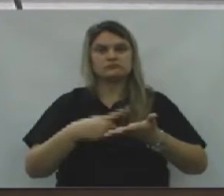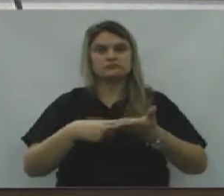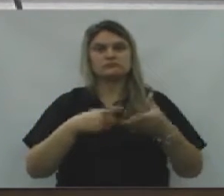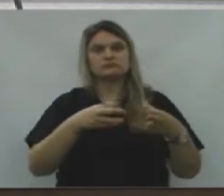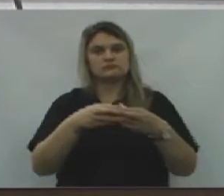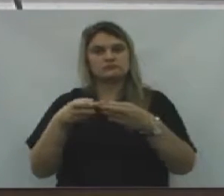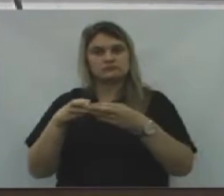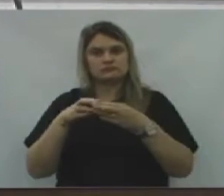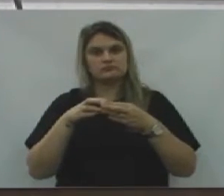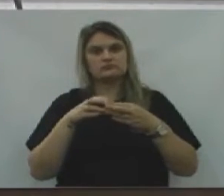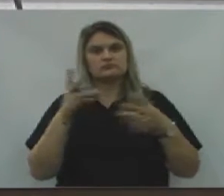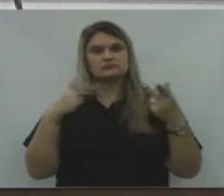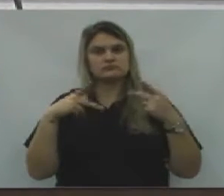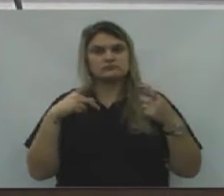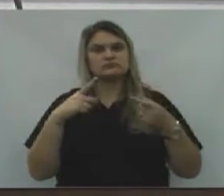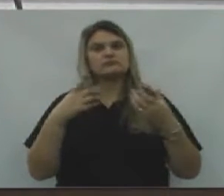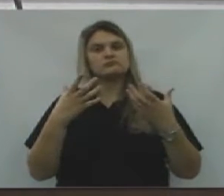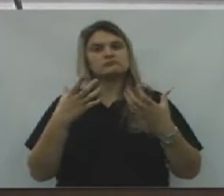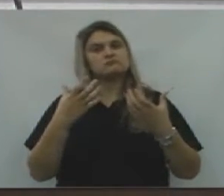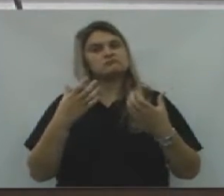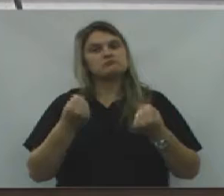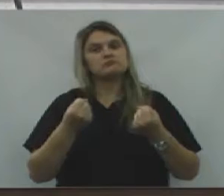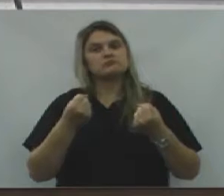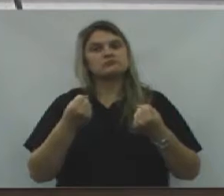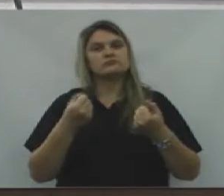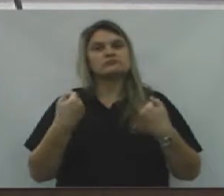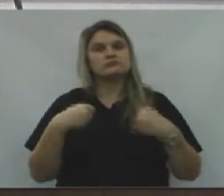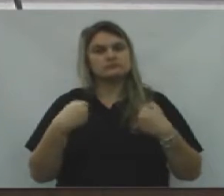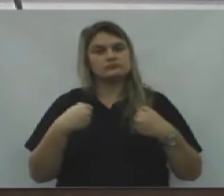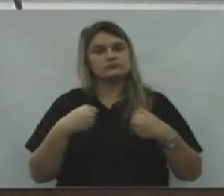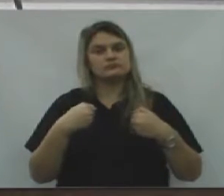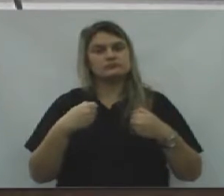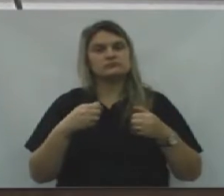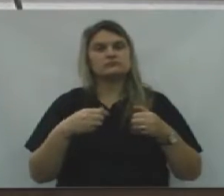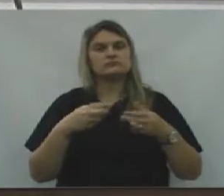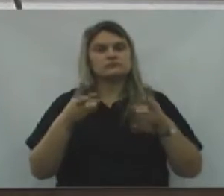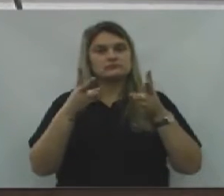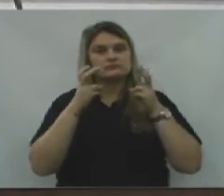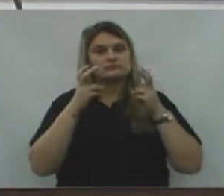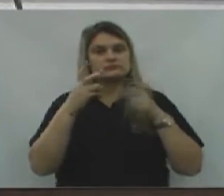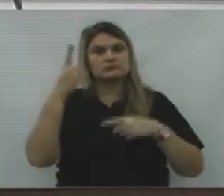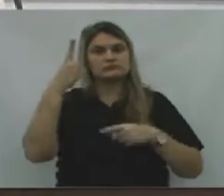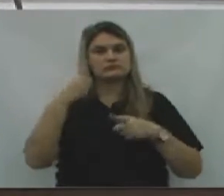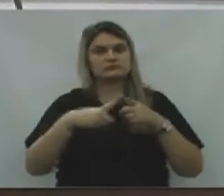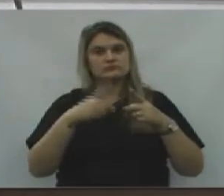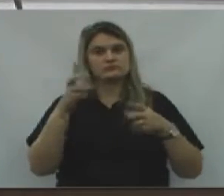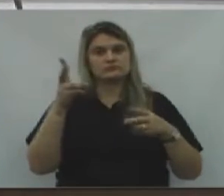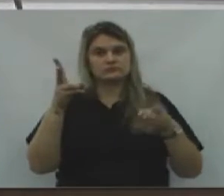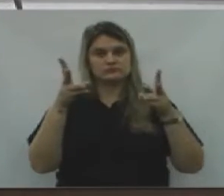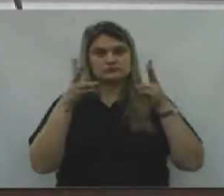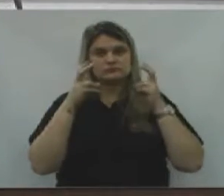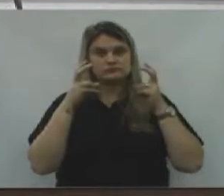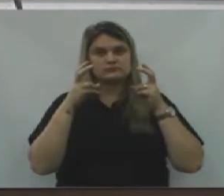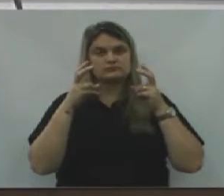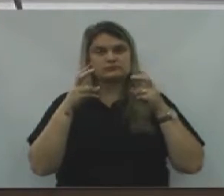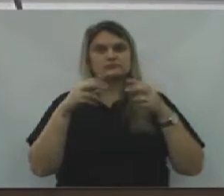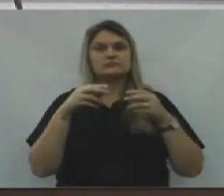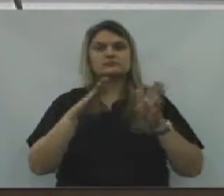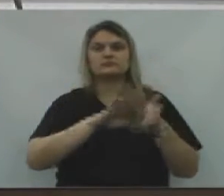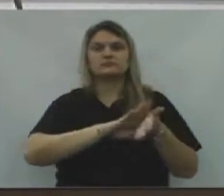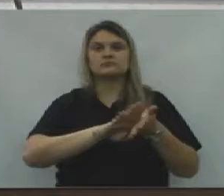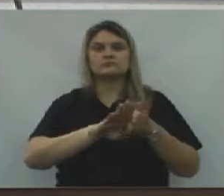lideranças, chegou ao consenso que deverá ser apreciado em turno único com a